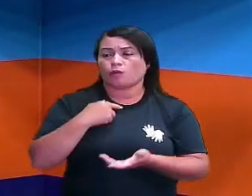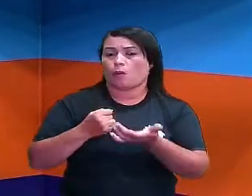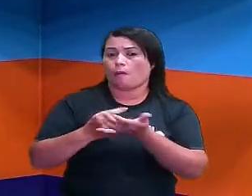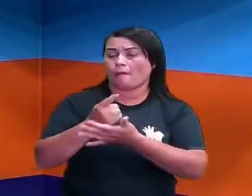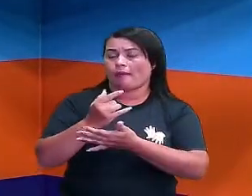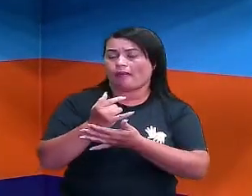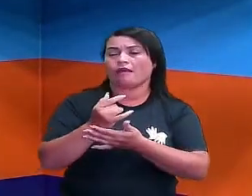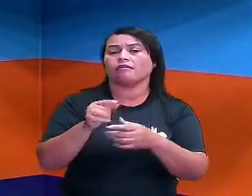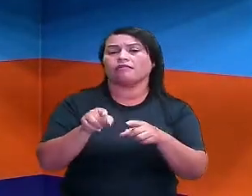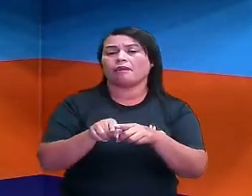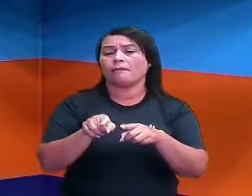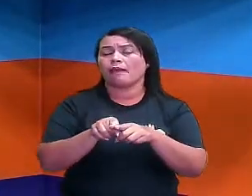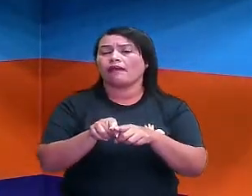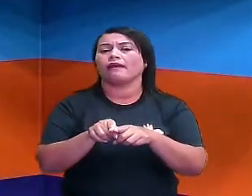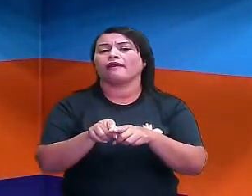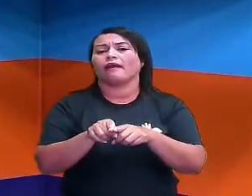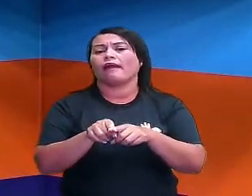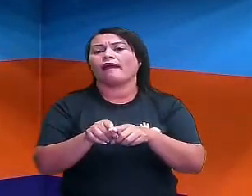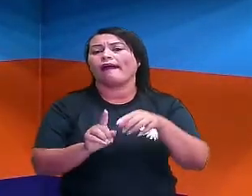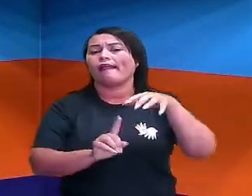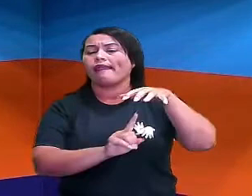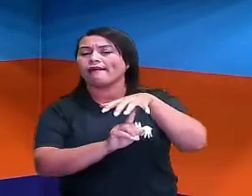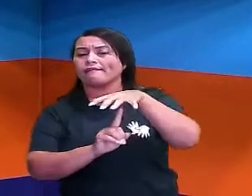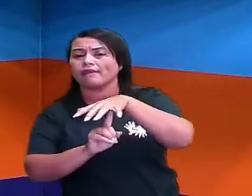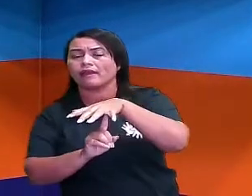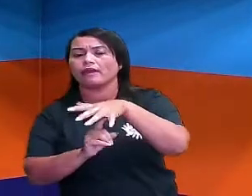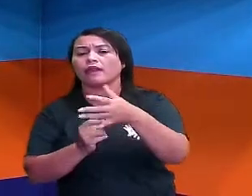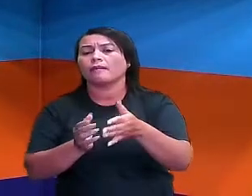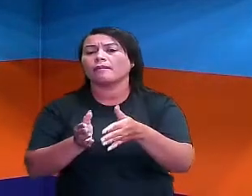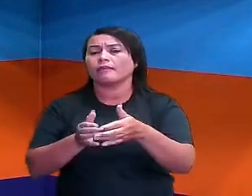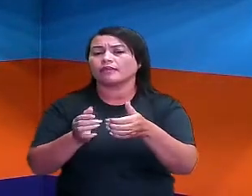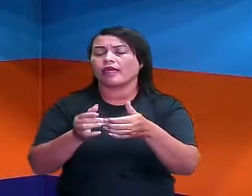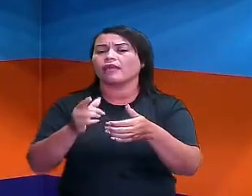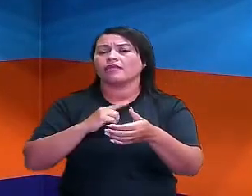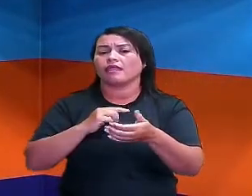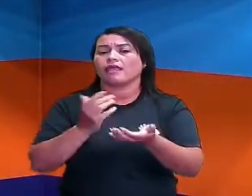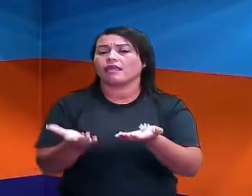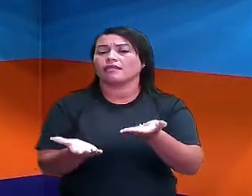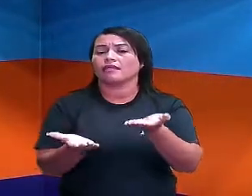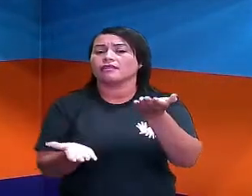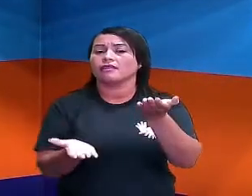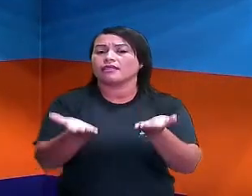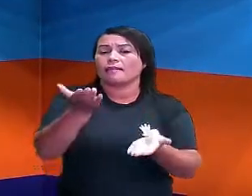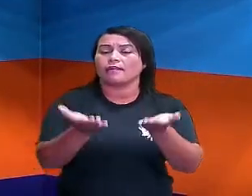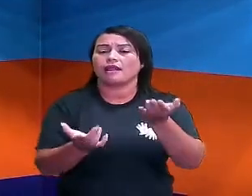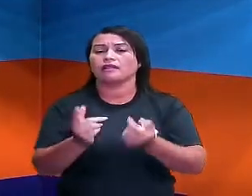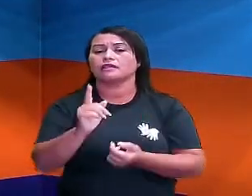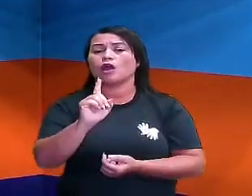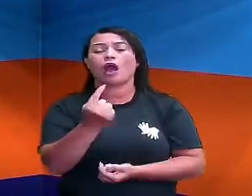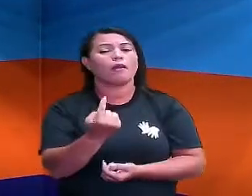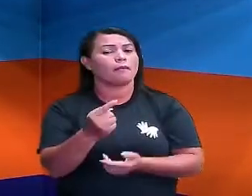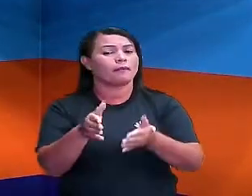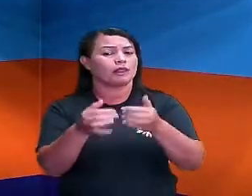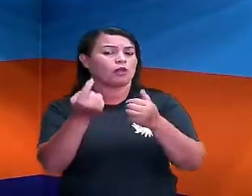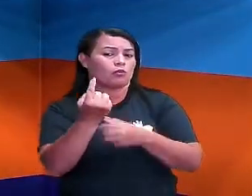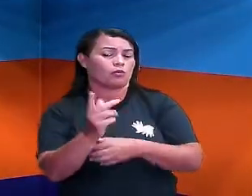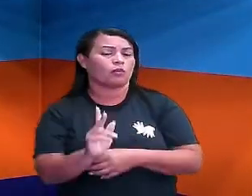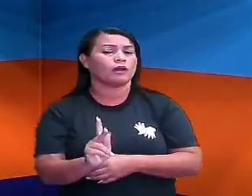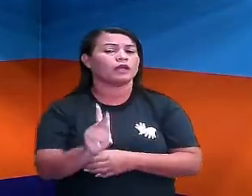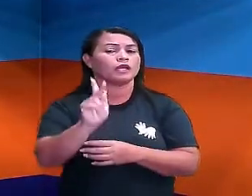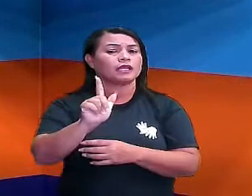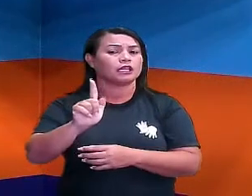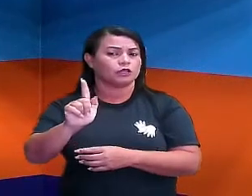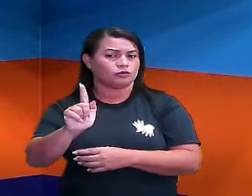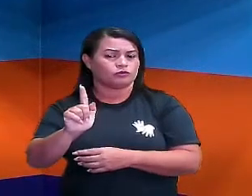vender na balança, ele bota na balança e me dá um quilo de feijão. Então, a balança, ela é utilizada para sólidos,